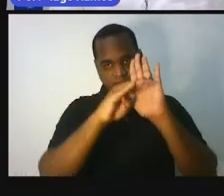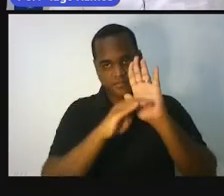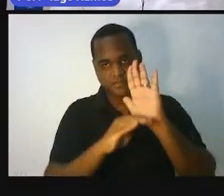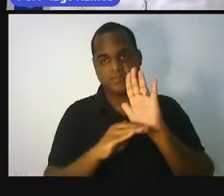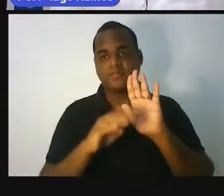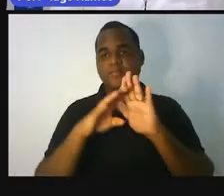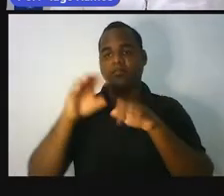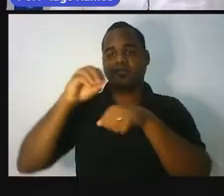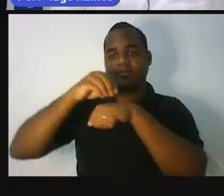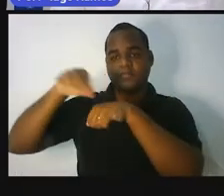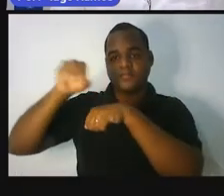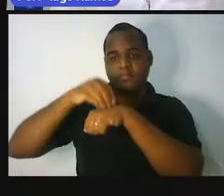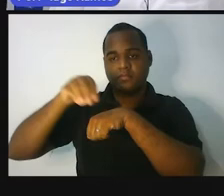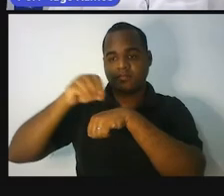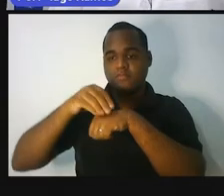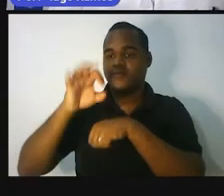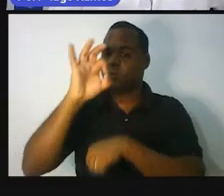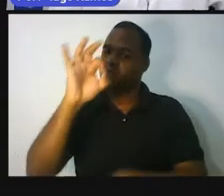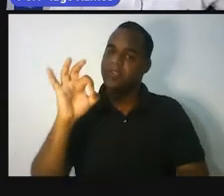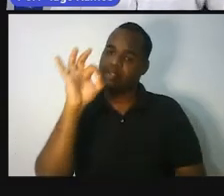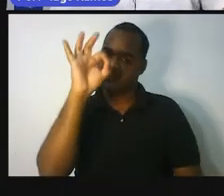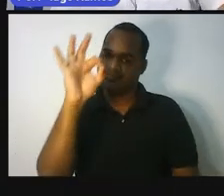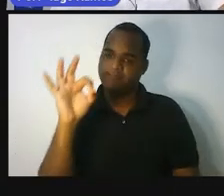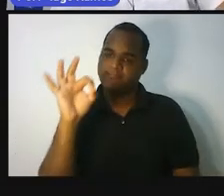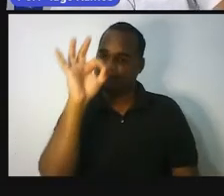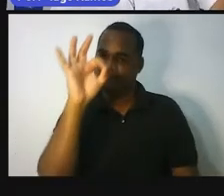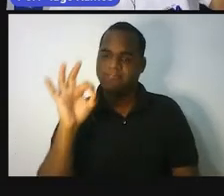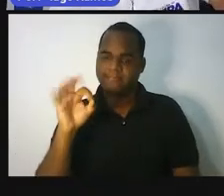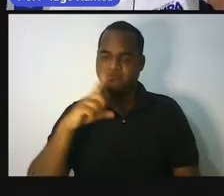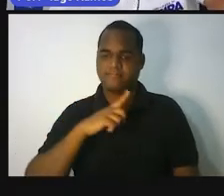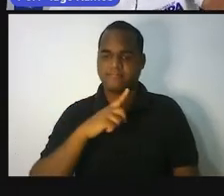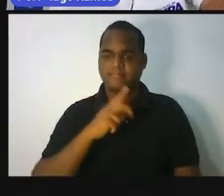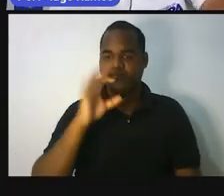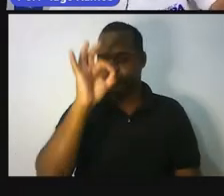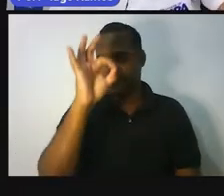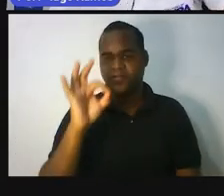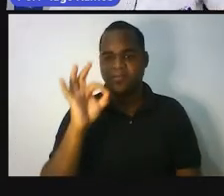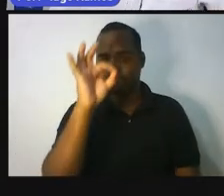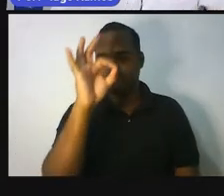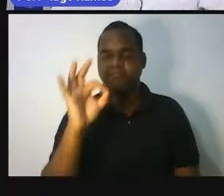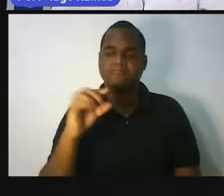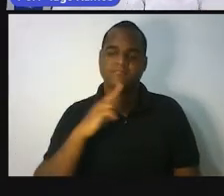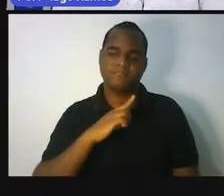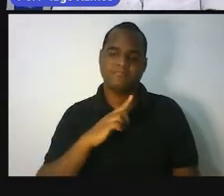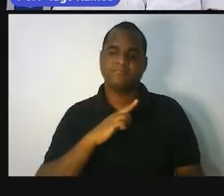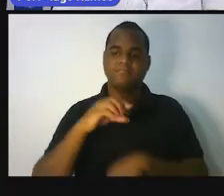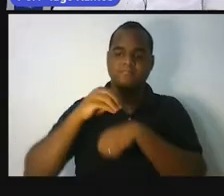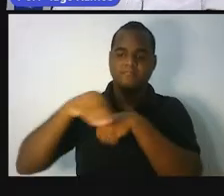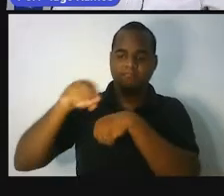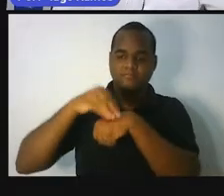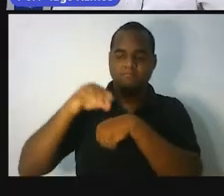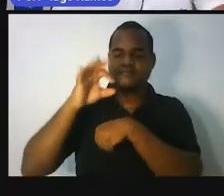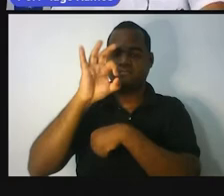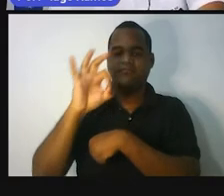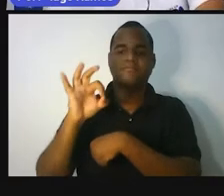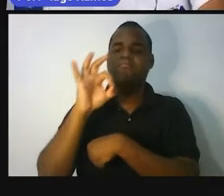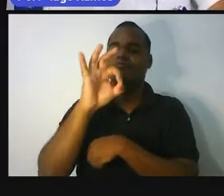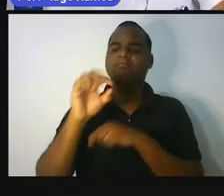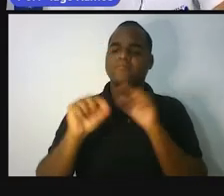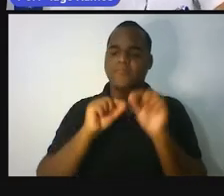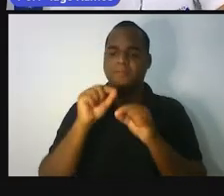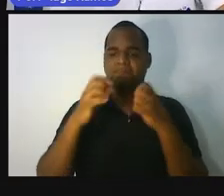informação percentual. Professor, o que é uma informação percentual?